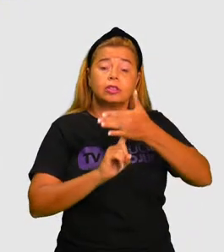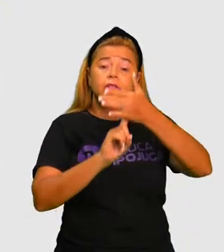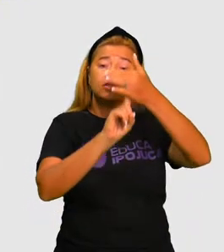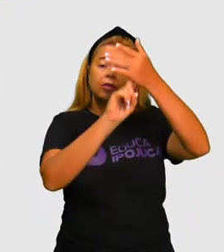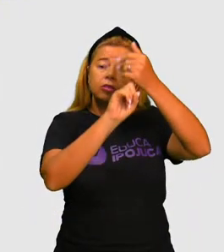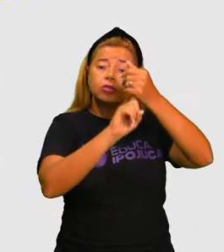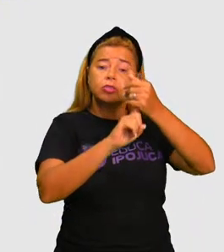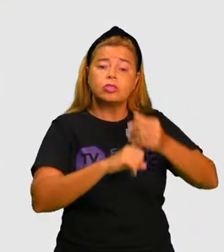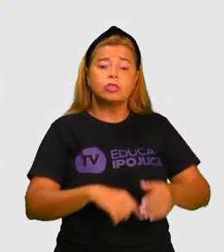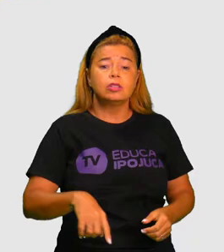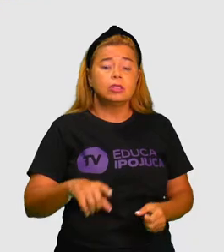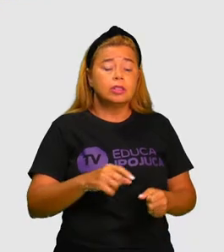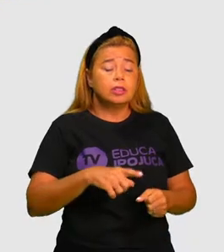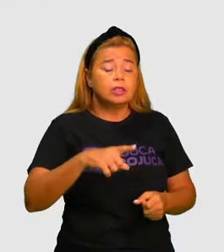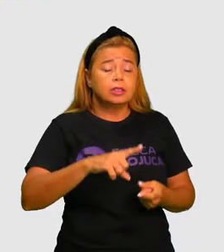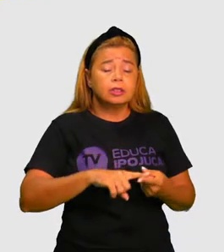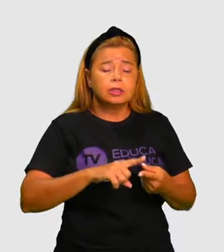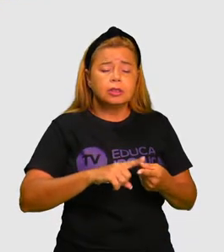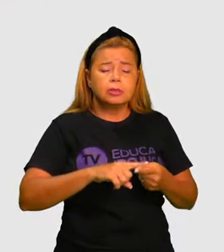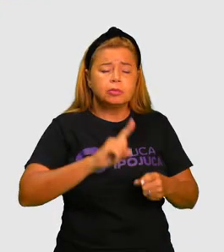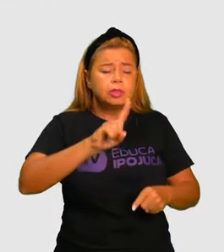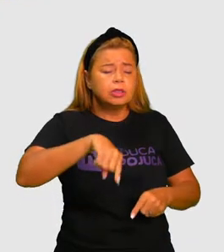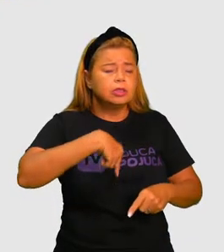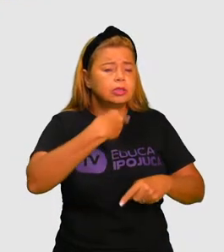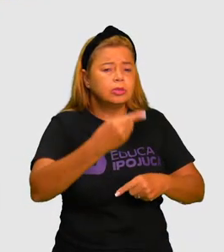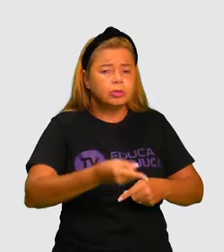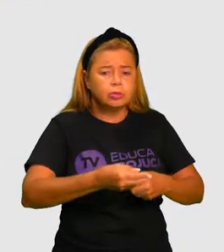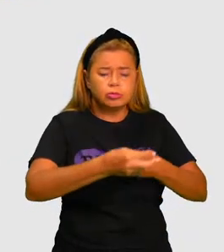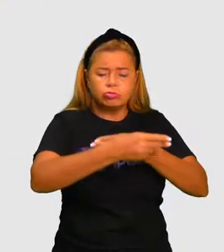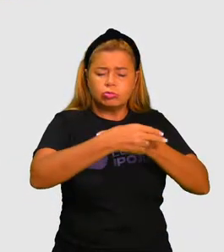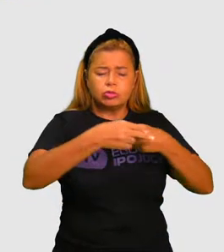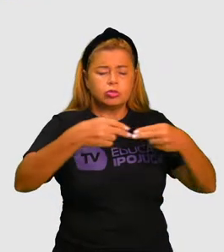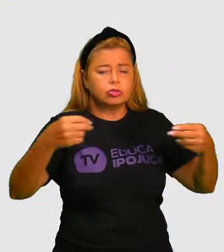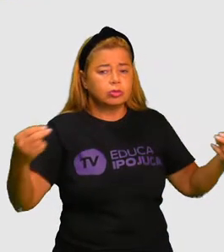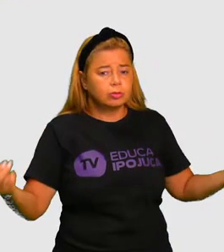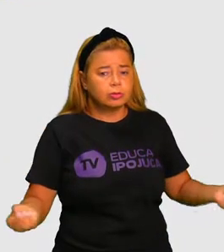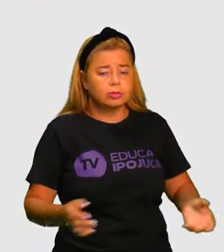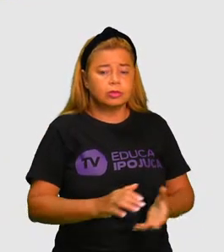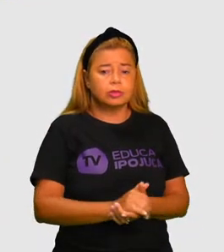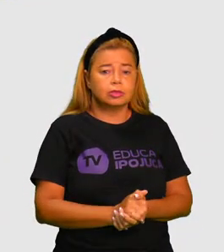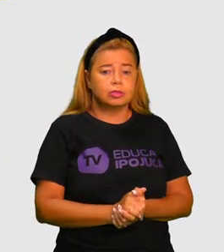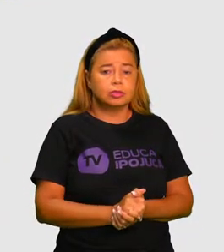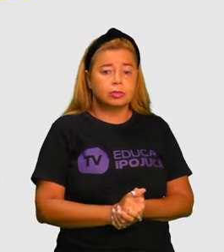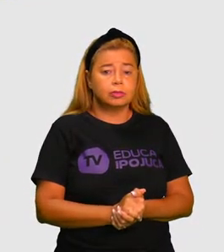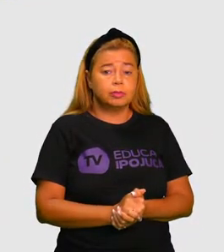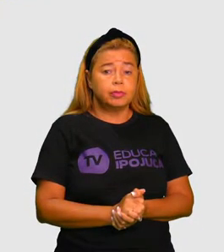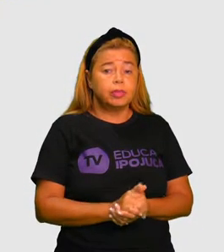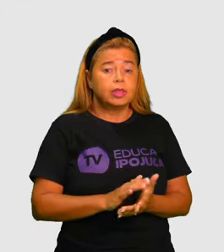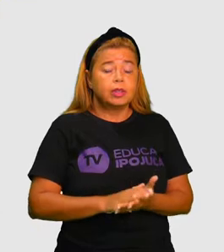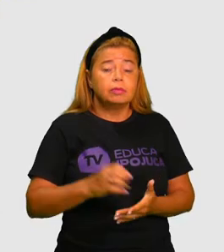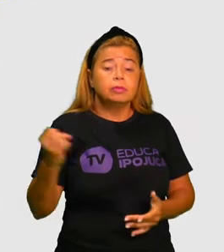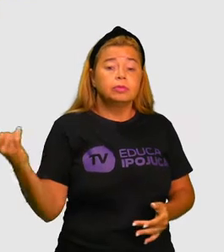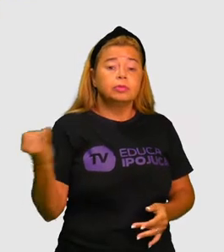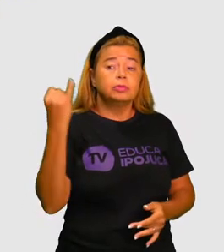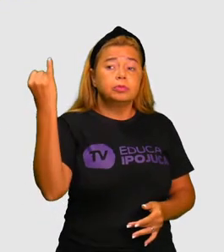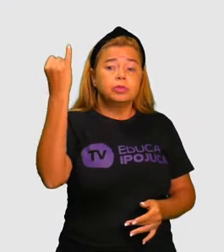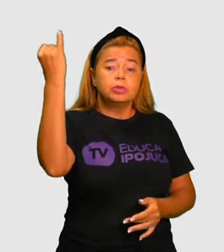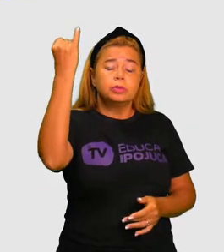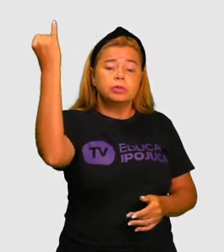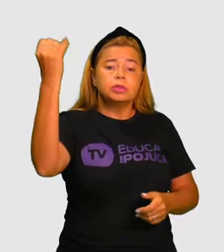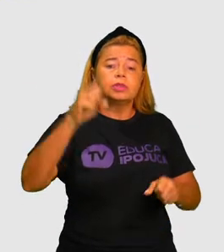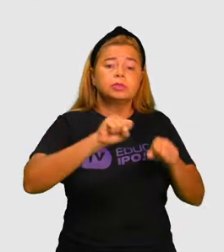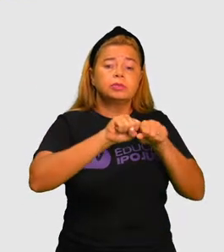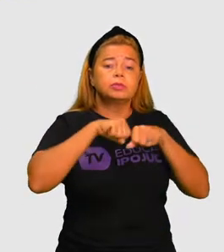em todos os aspectos são feitas pesquisas. A atuação é de extrema importância para a sociedade.